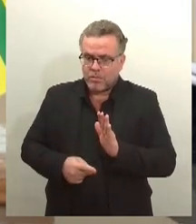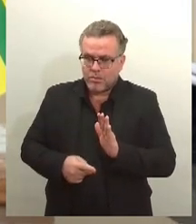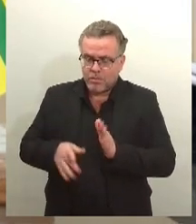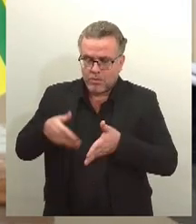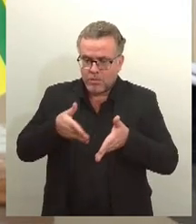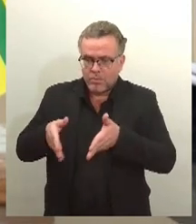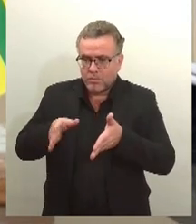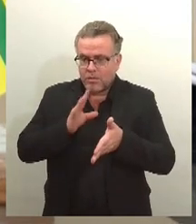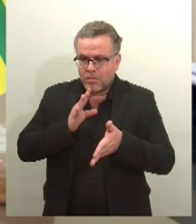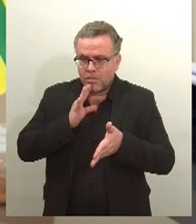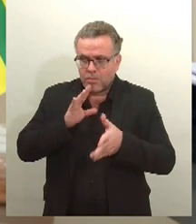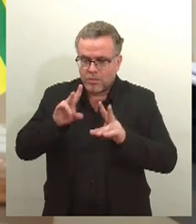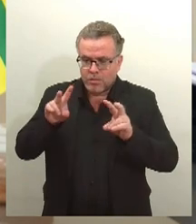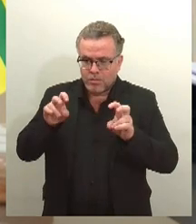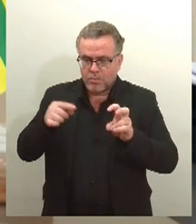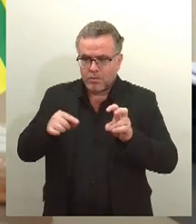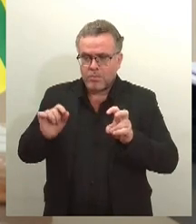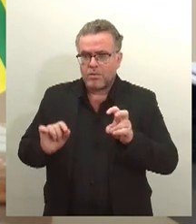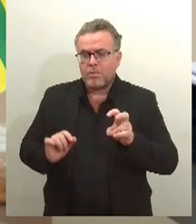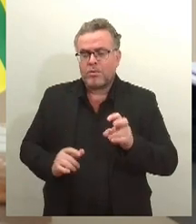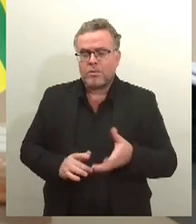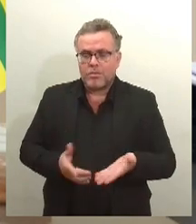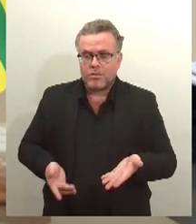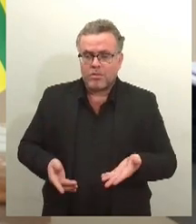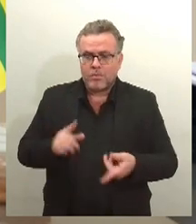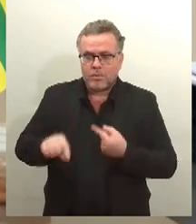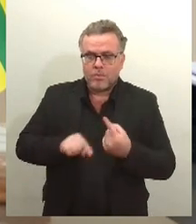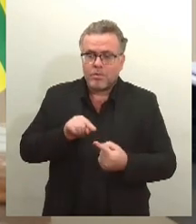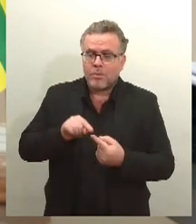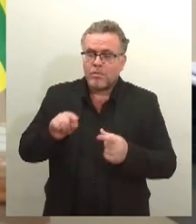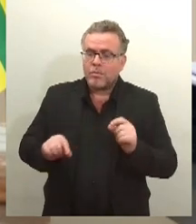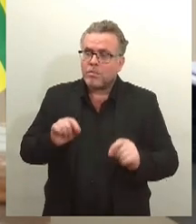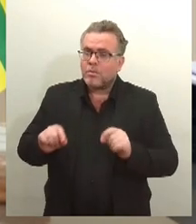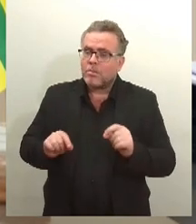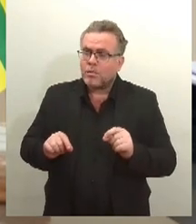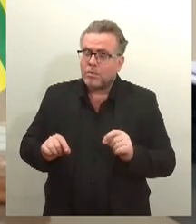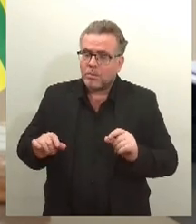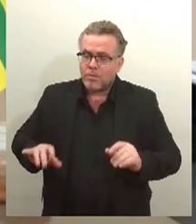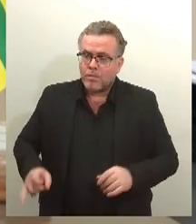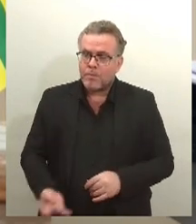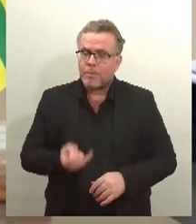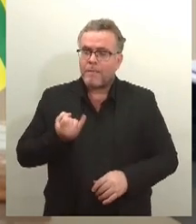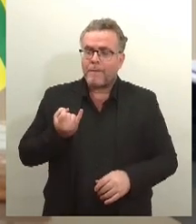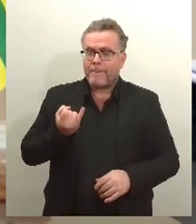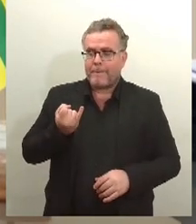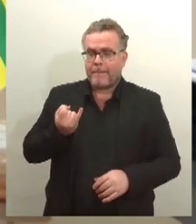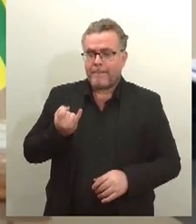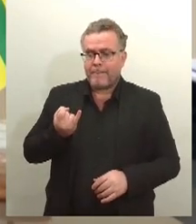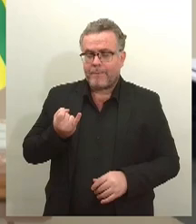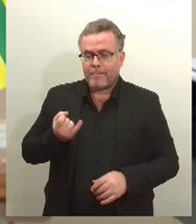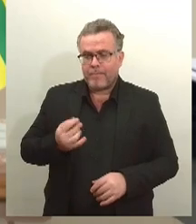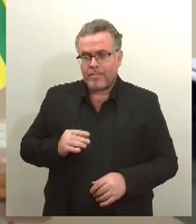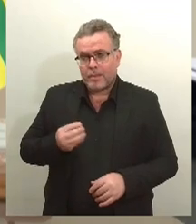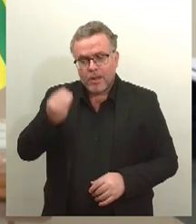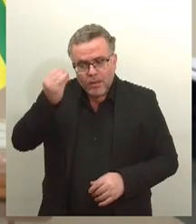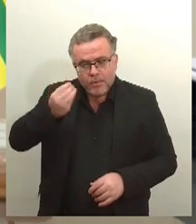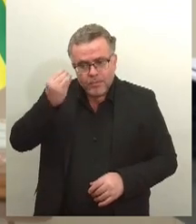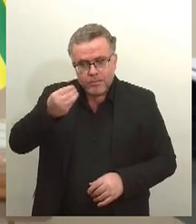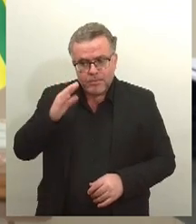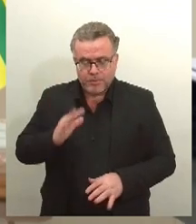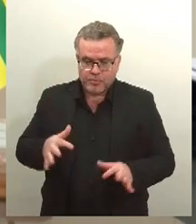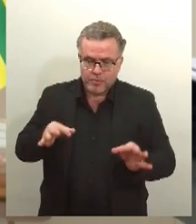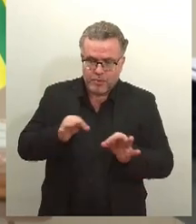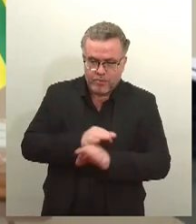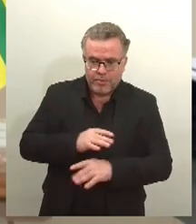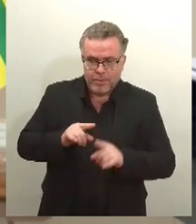Esse projeto objetiva aproveitar as experiências de servidores, de